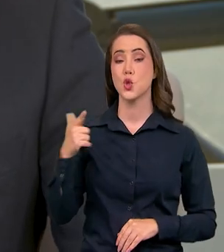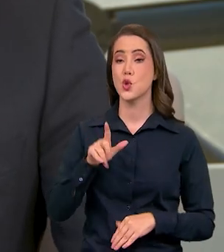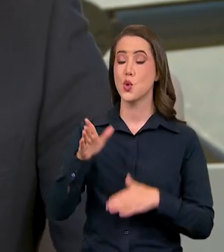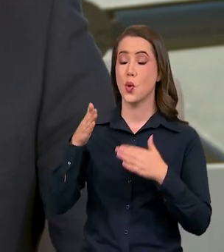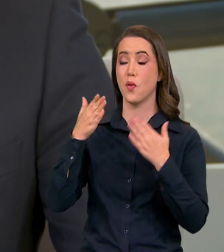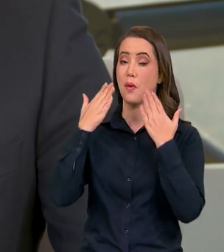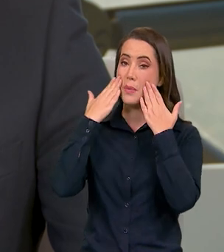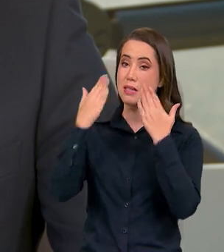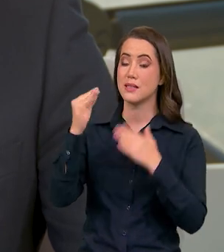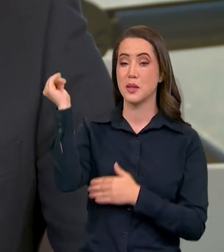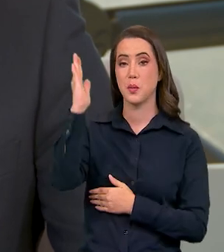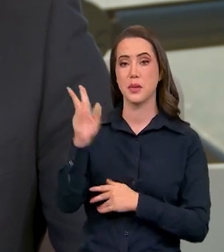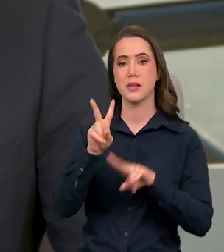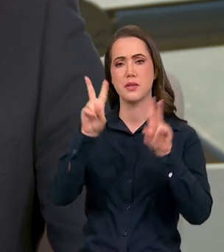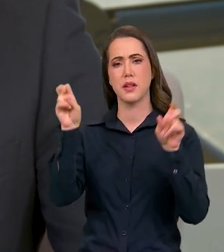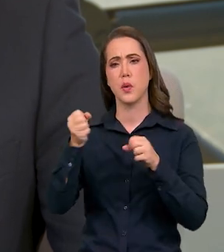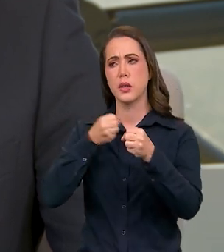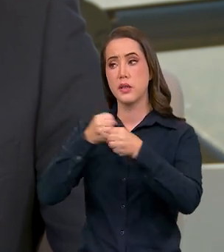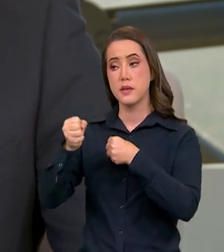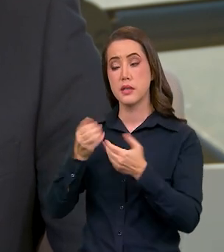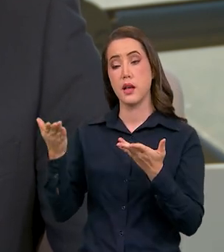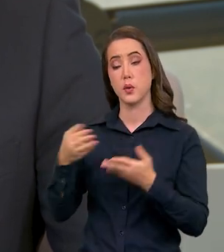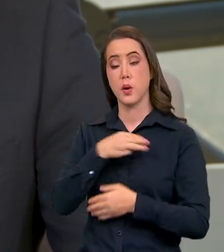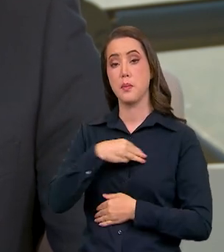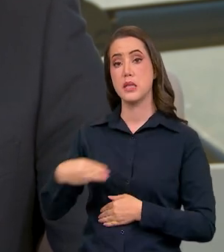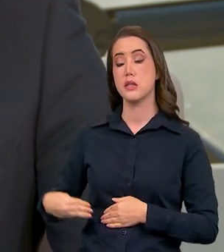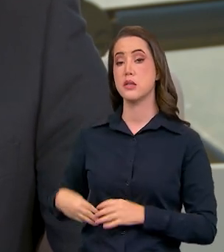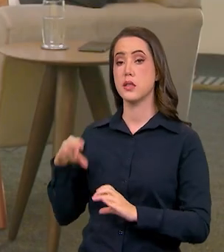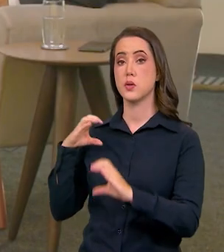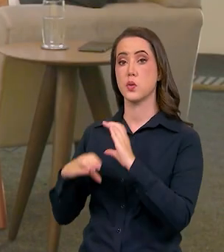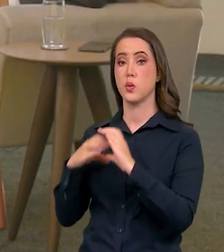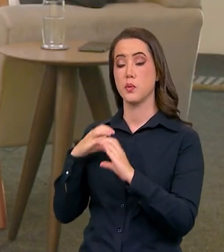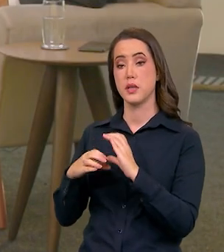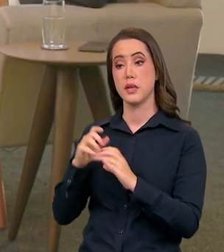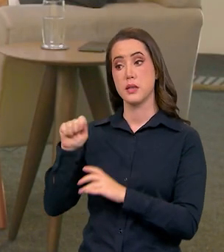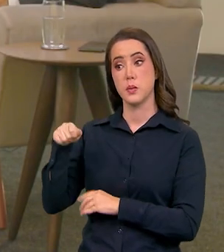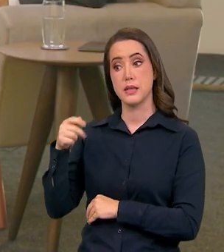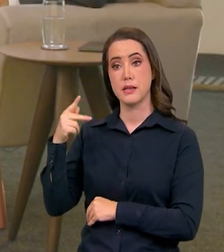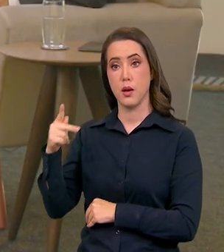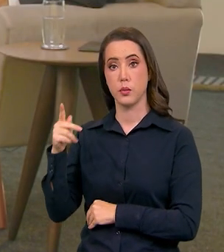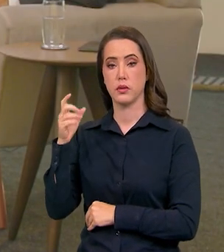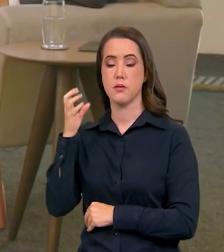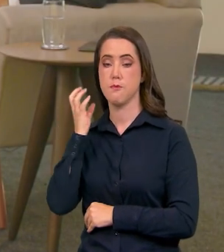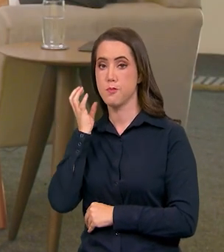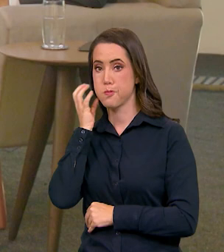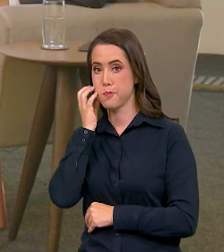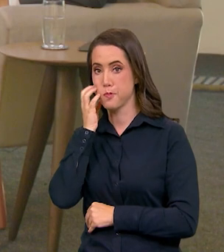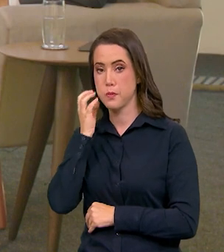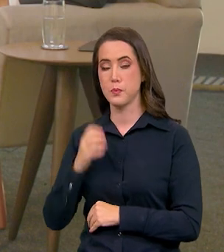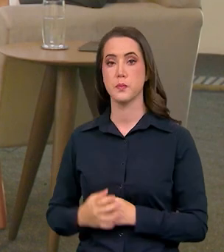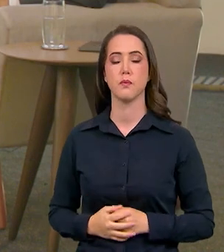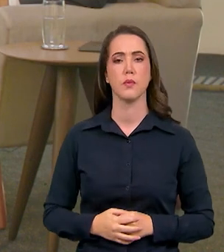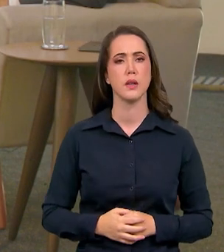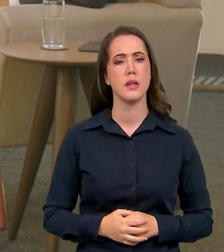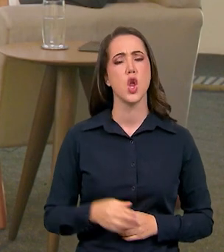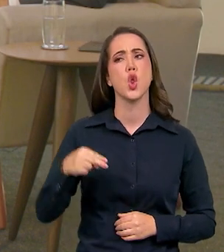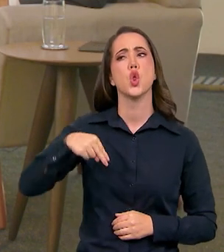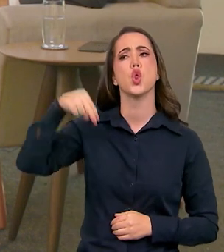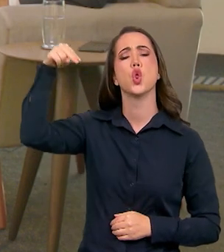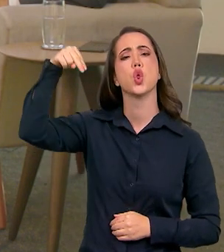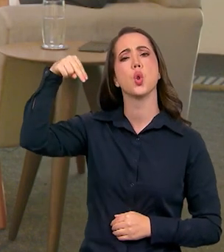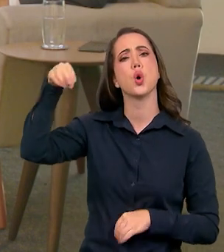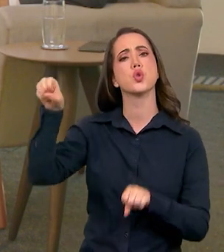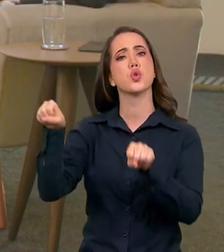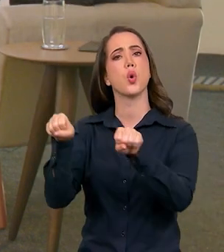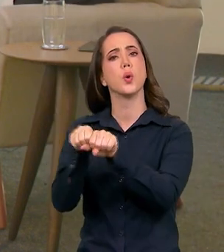Voltamos com o Brasil em Pauta, entrevistado ao ministro das Comunicações, Juscelino Filho. Ministro, Norte Conectado, fala um pouquinho para a